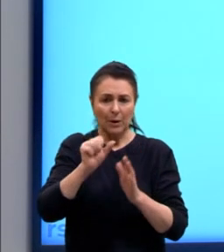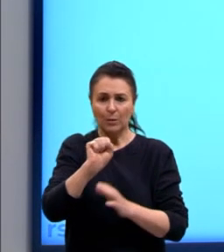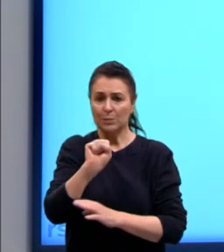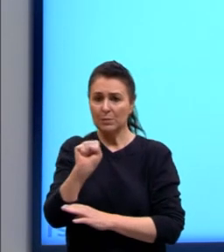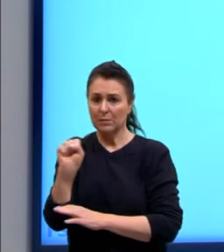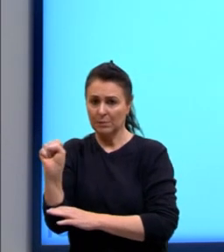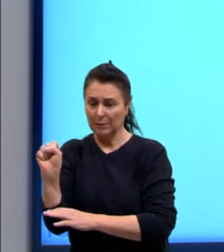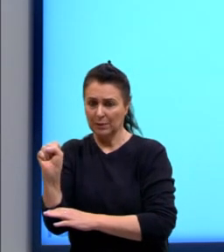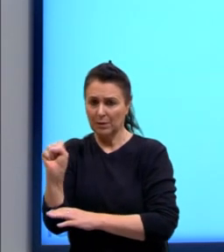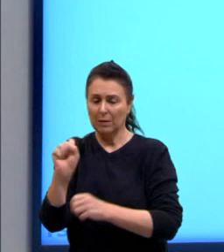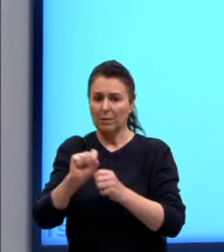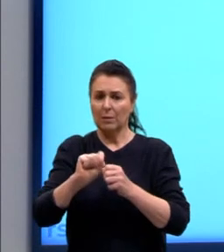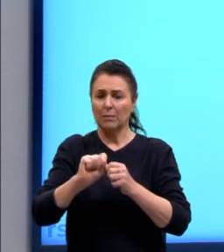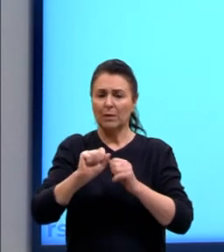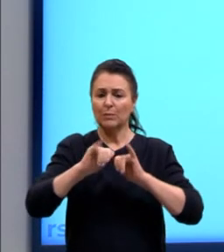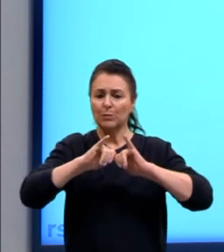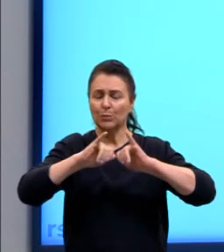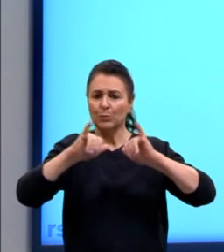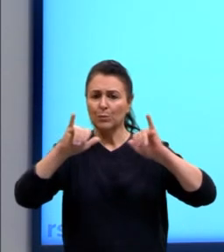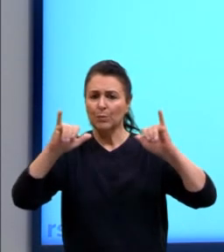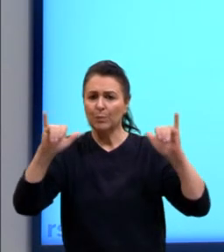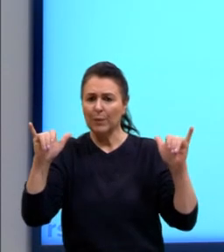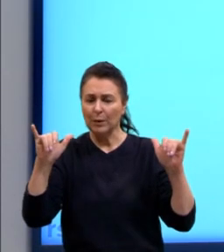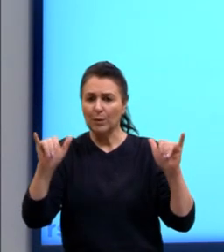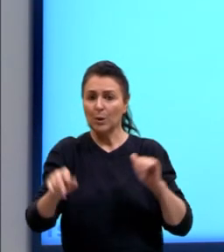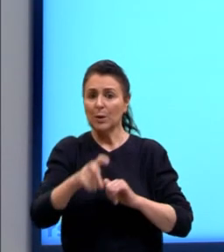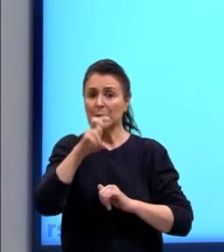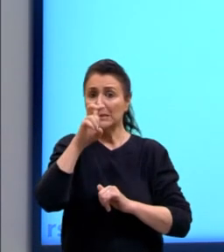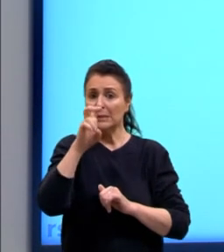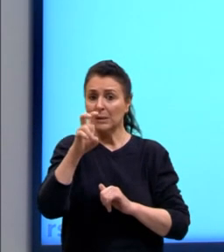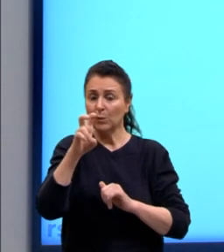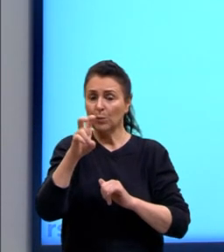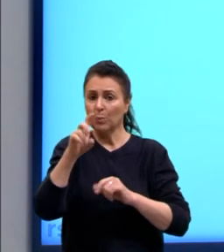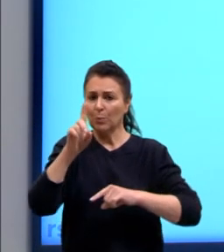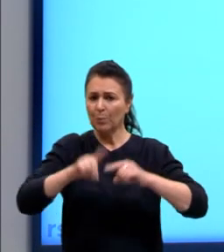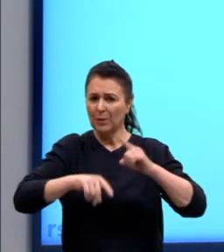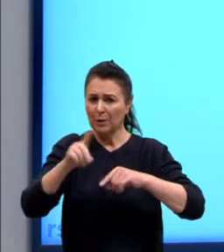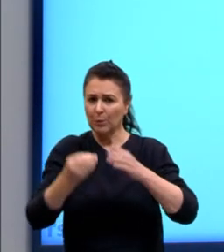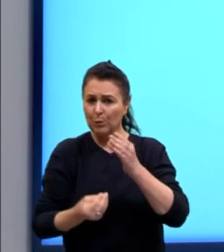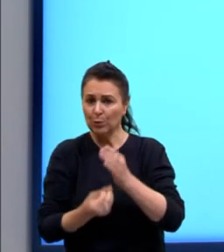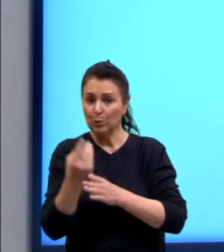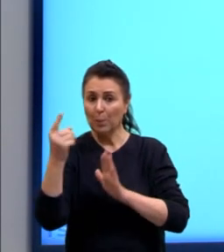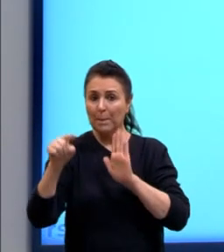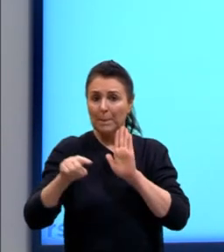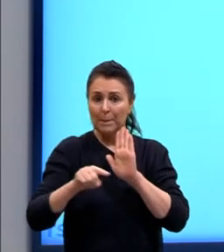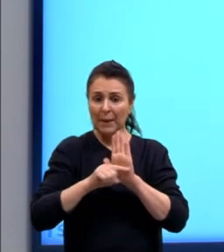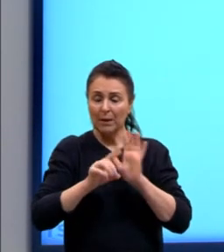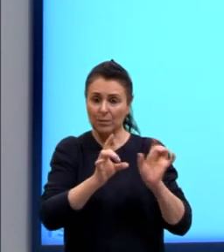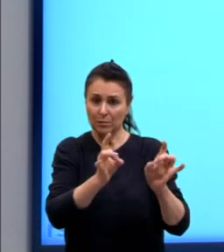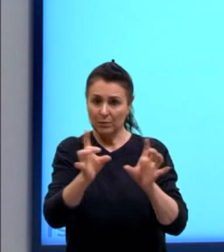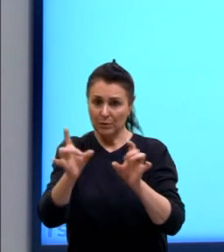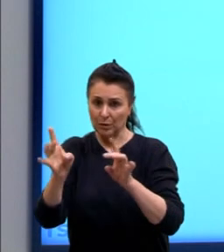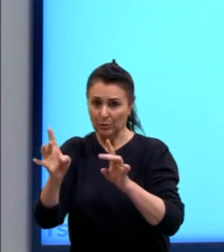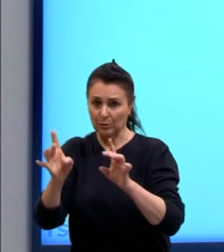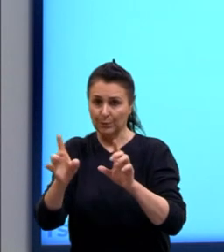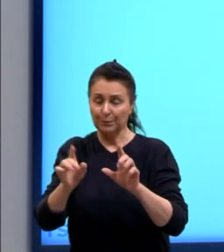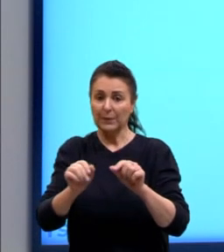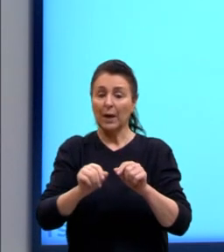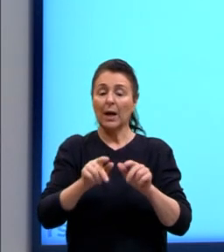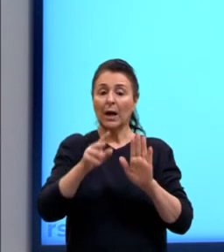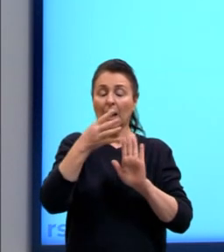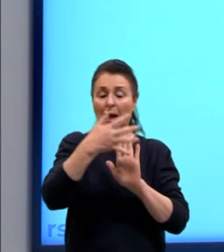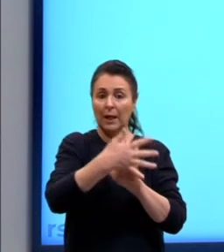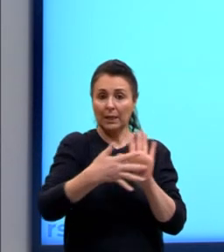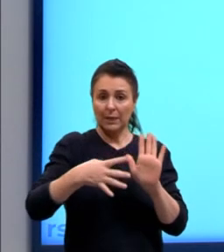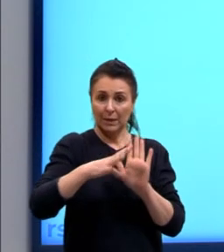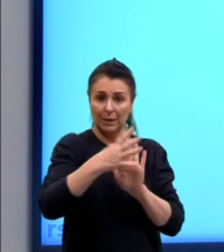marketing para os cinco produtos menos vendidos da empresa. A tabela mostra a evolução das vendas desses produtos